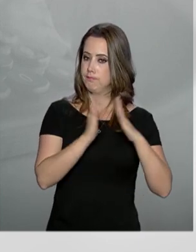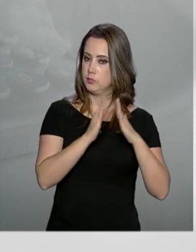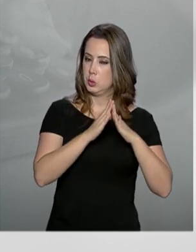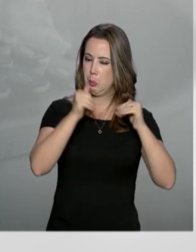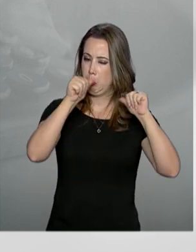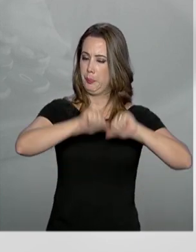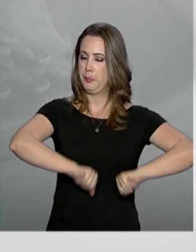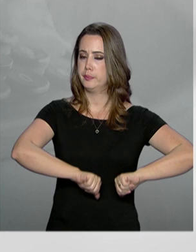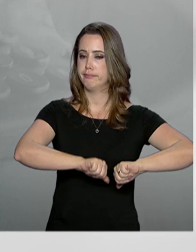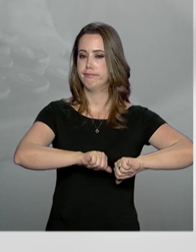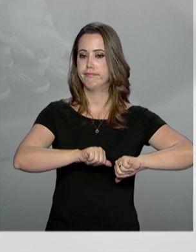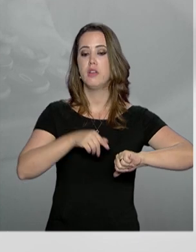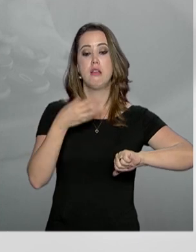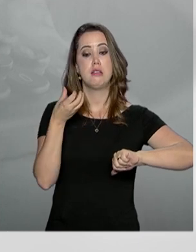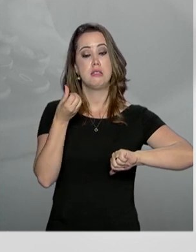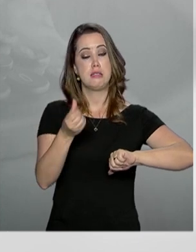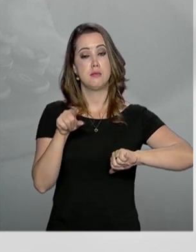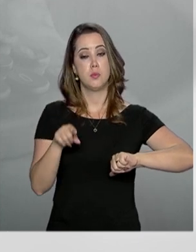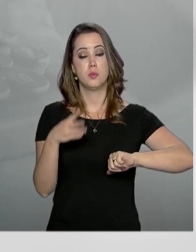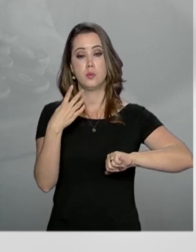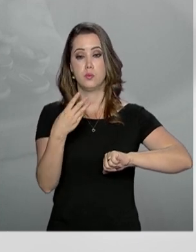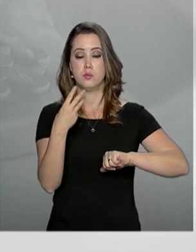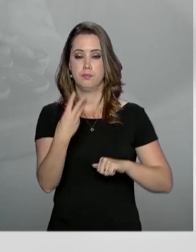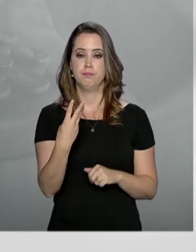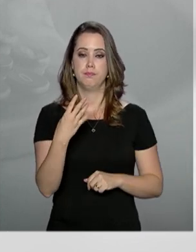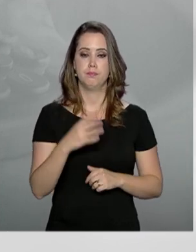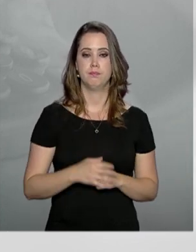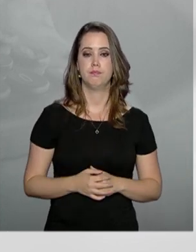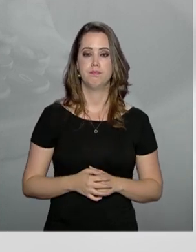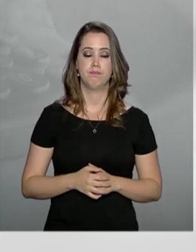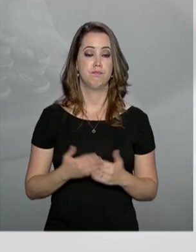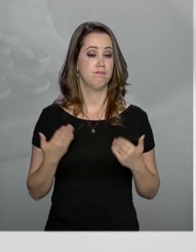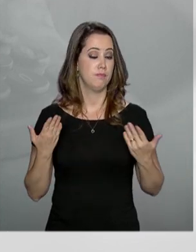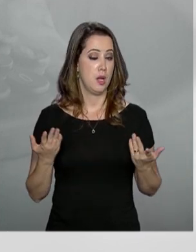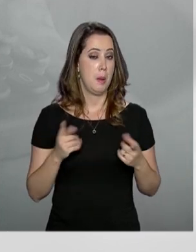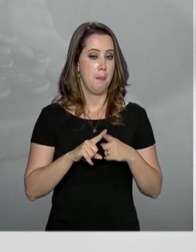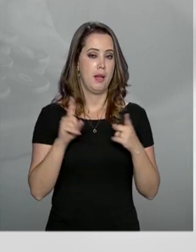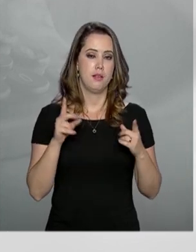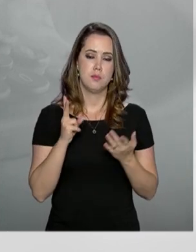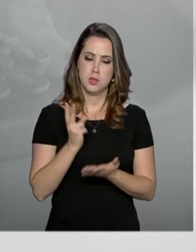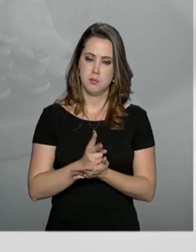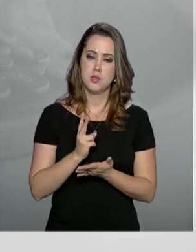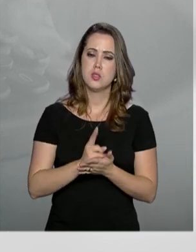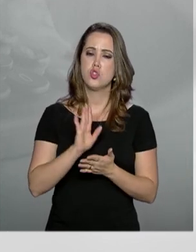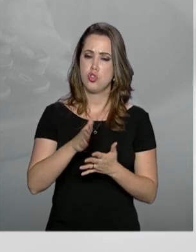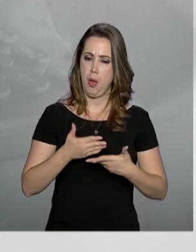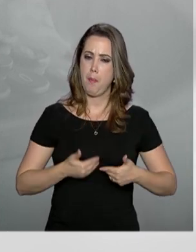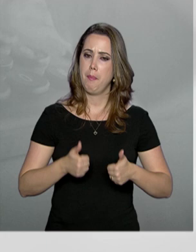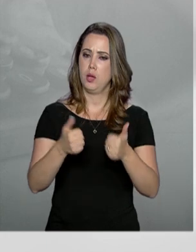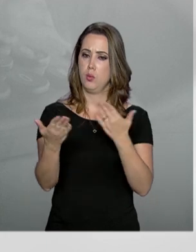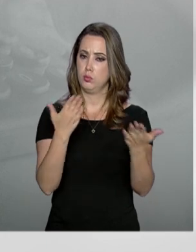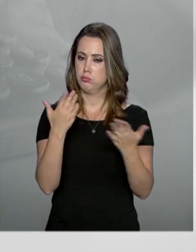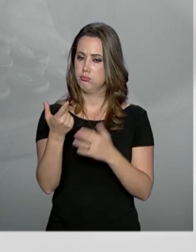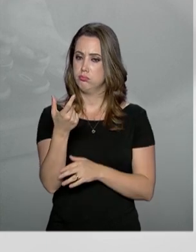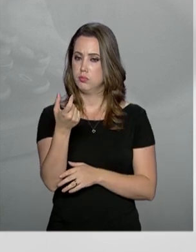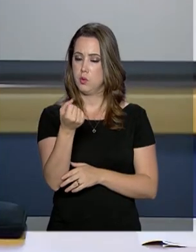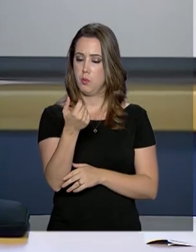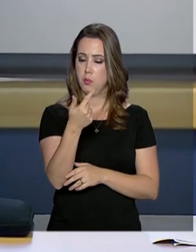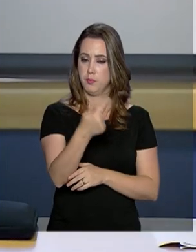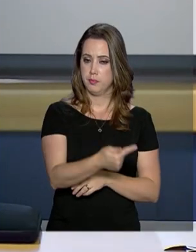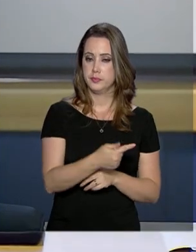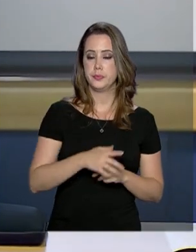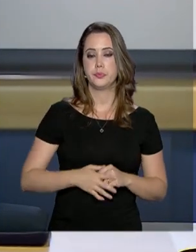é o pior serviço avaliado, com 6,43, mas ainda assim, melhor do que em 2017.